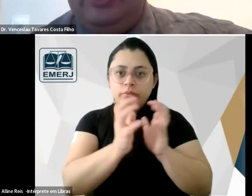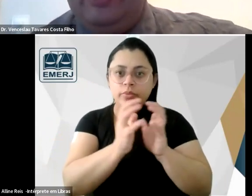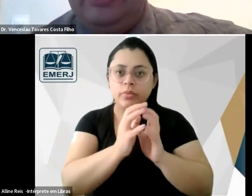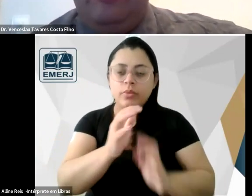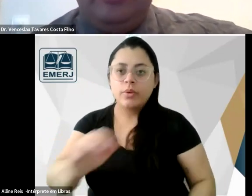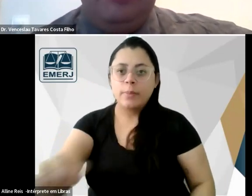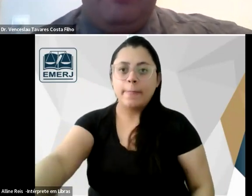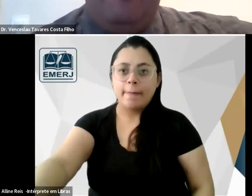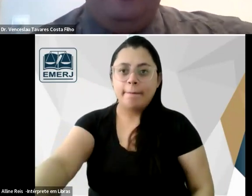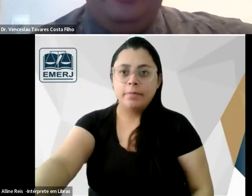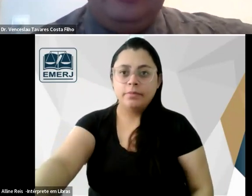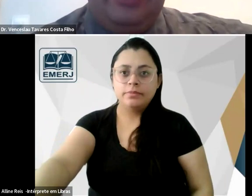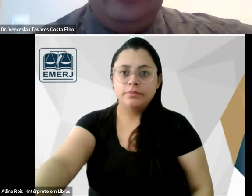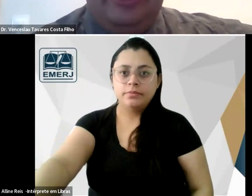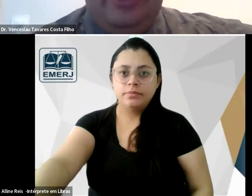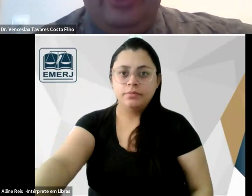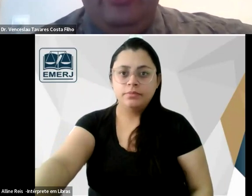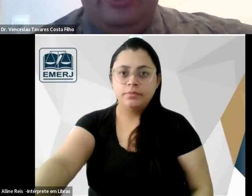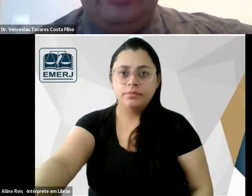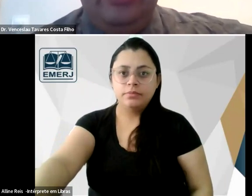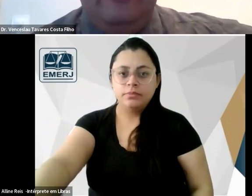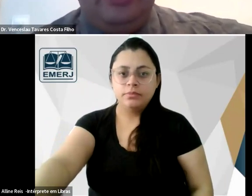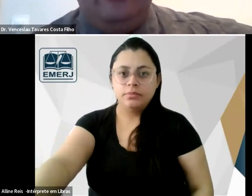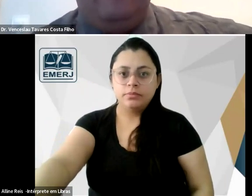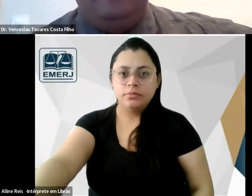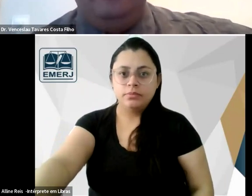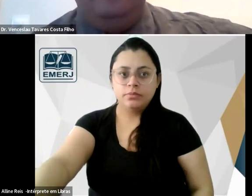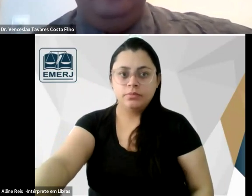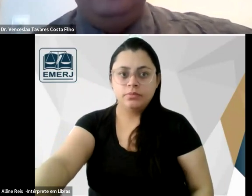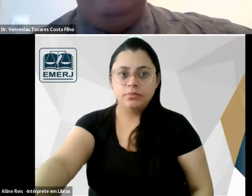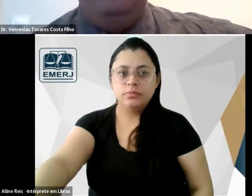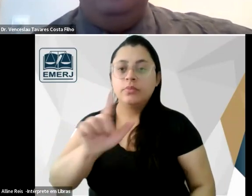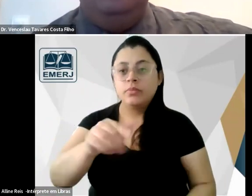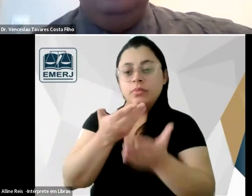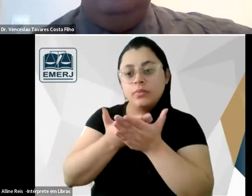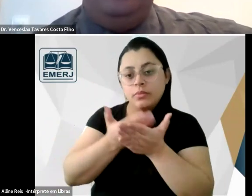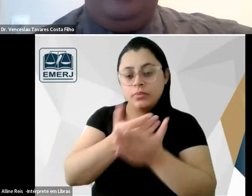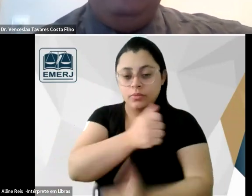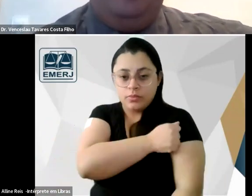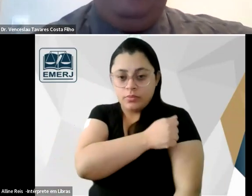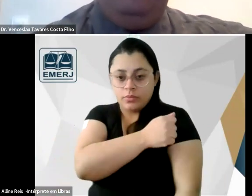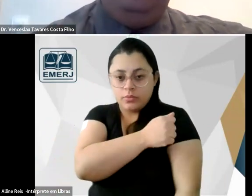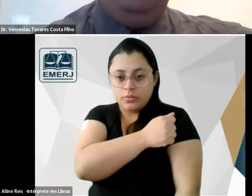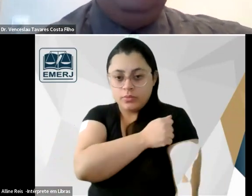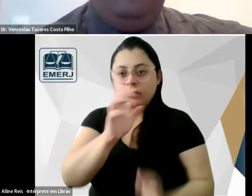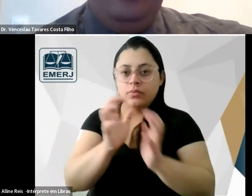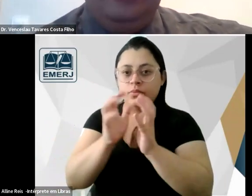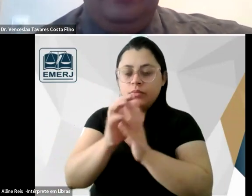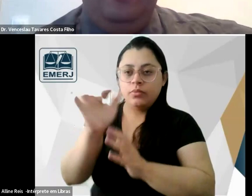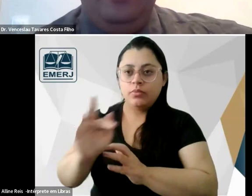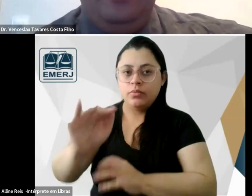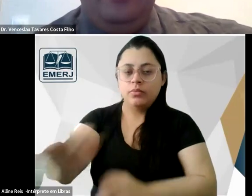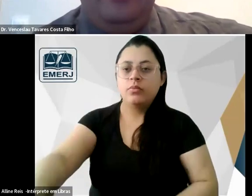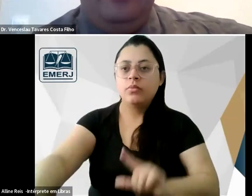inclusive vão ser as primeiras mulheres a estudarem direito no Brasil vão ser alunas da faculdade de direito do Recife tanto que ao tempo que Tobias vai